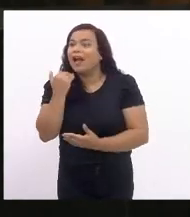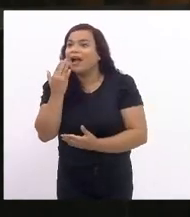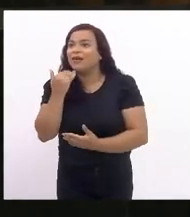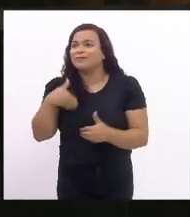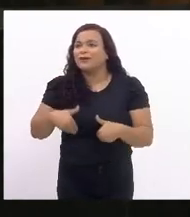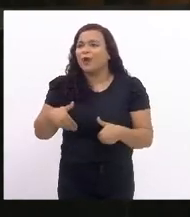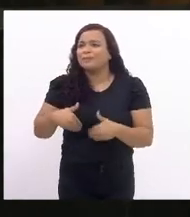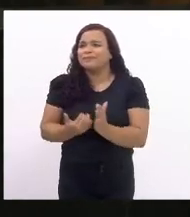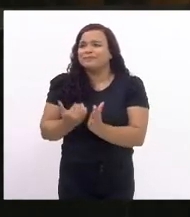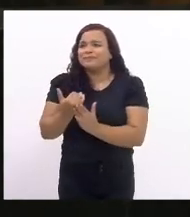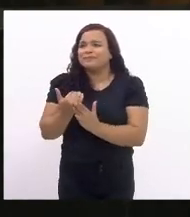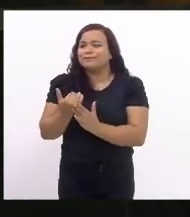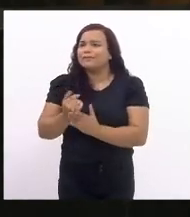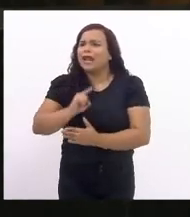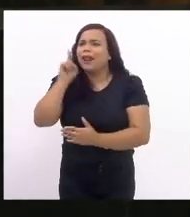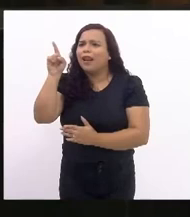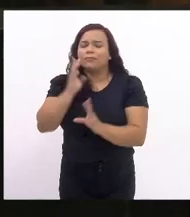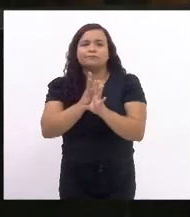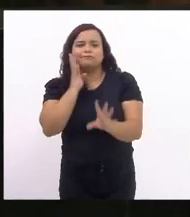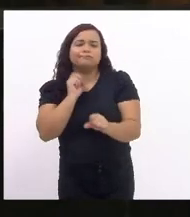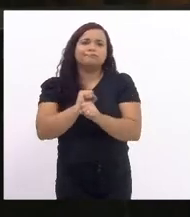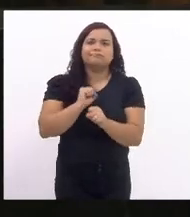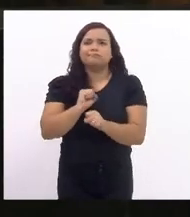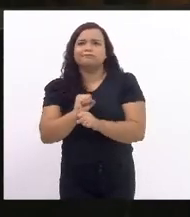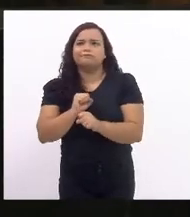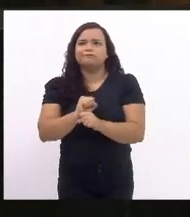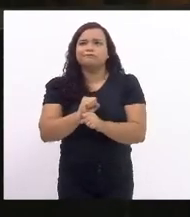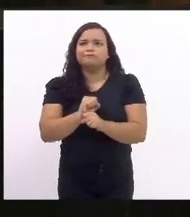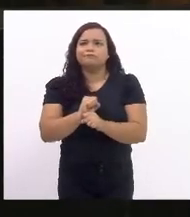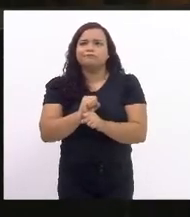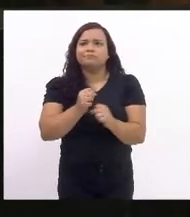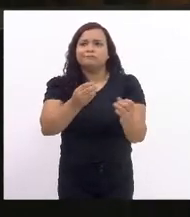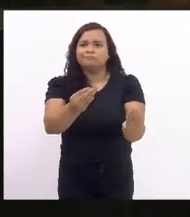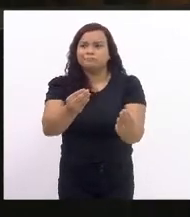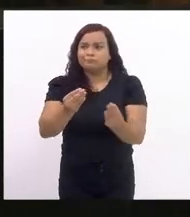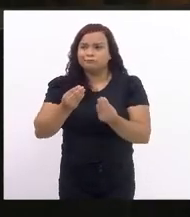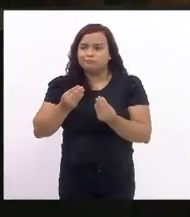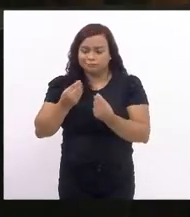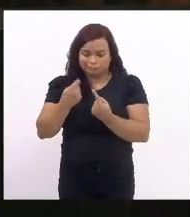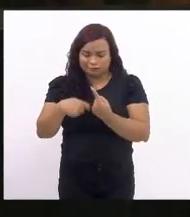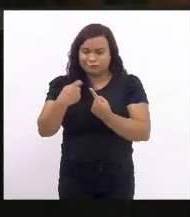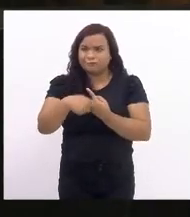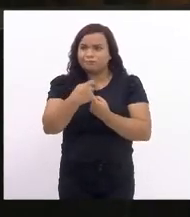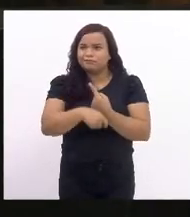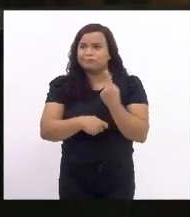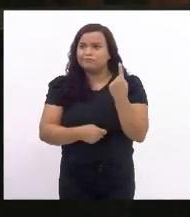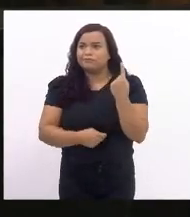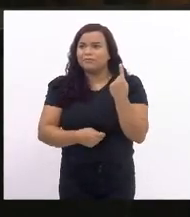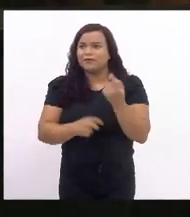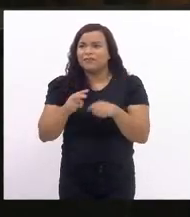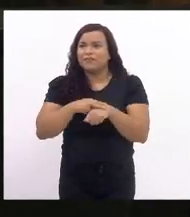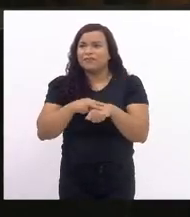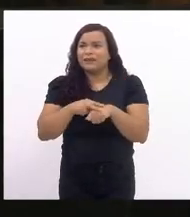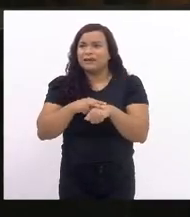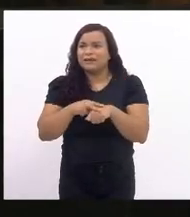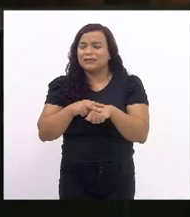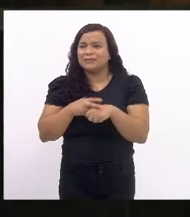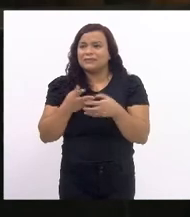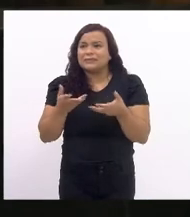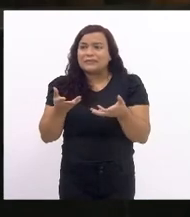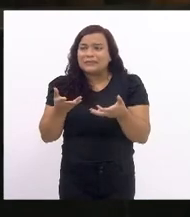E aí, eu não vou nem aí oferecer à senhora, porque